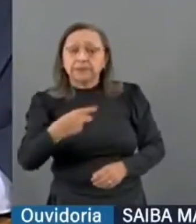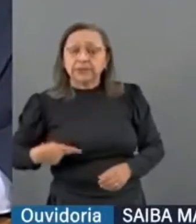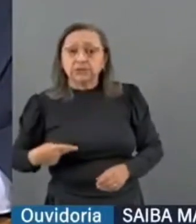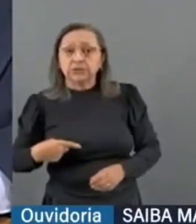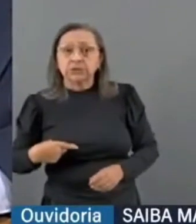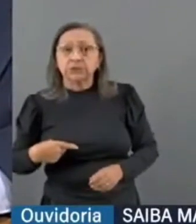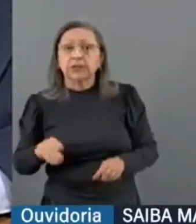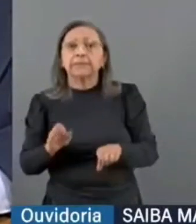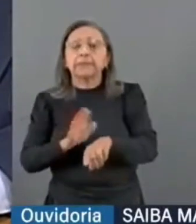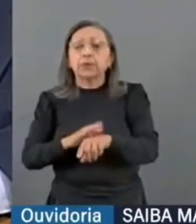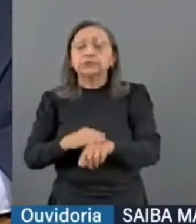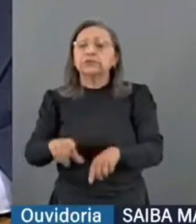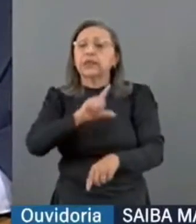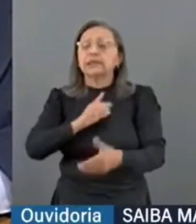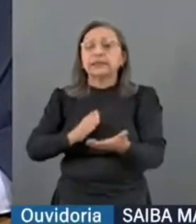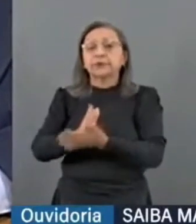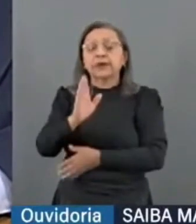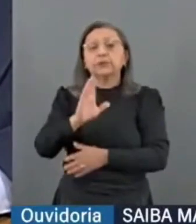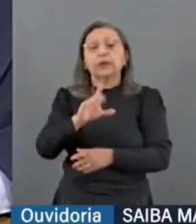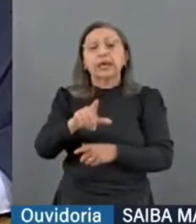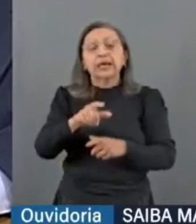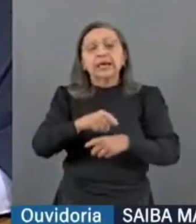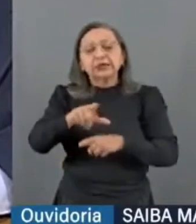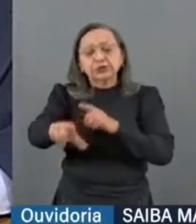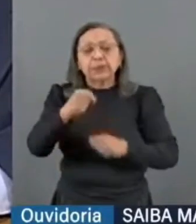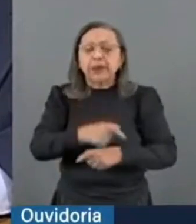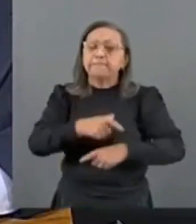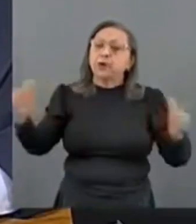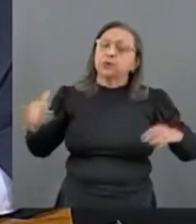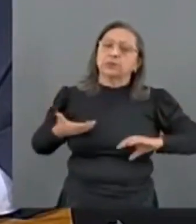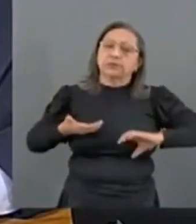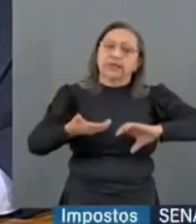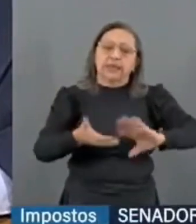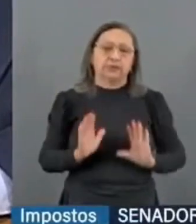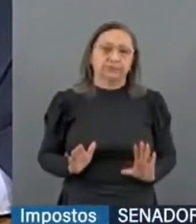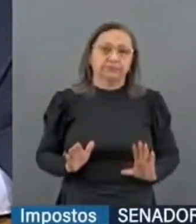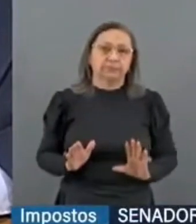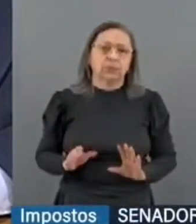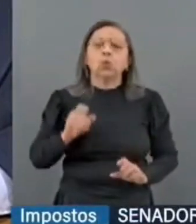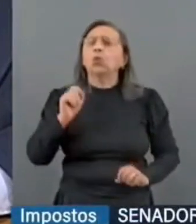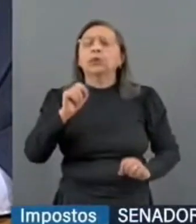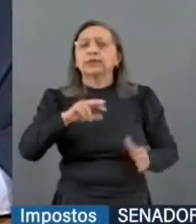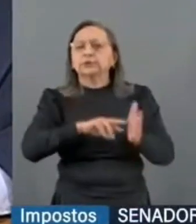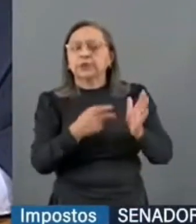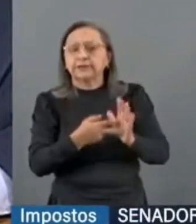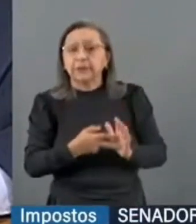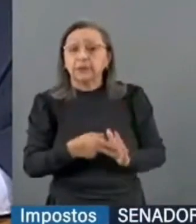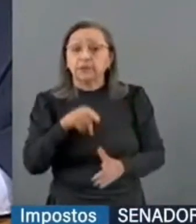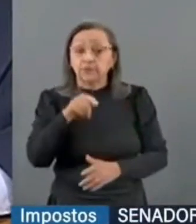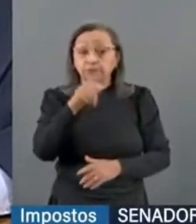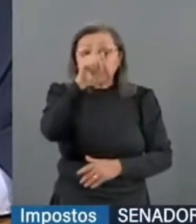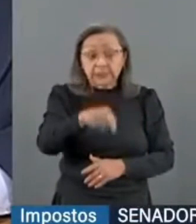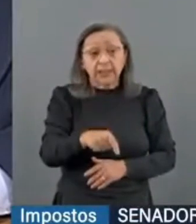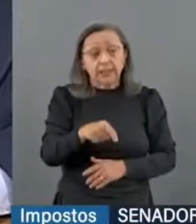depois de aprovada a escolha pela maioria absoluta do Senado Federal. O que isso quer dizer? O senhor